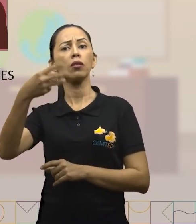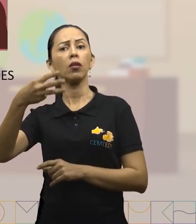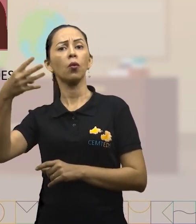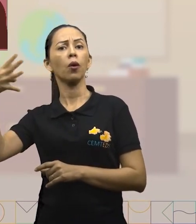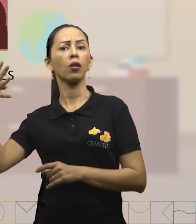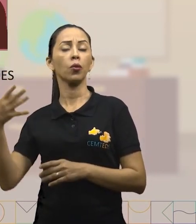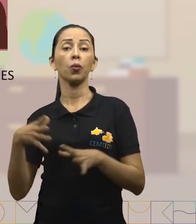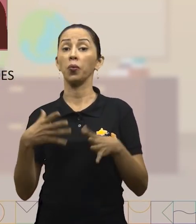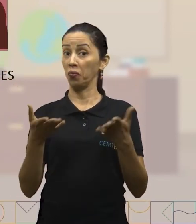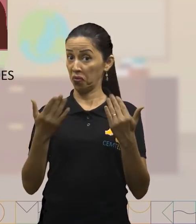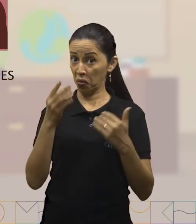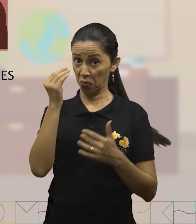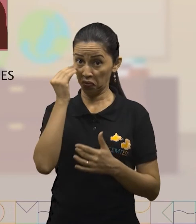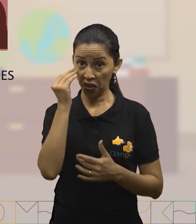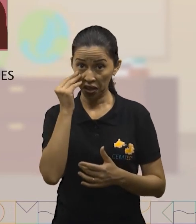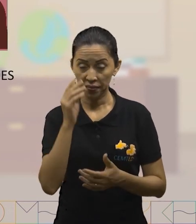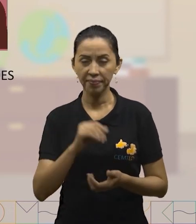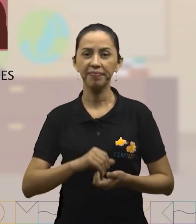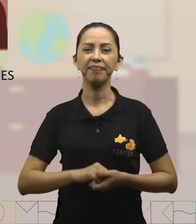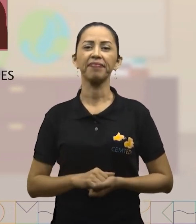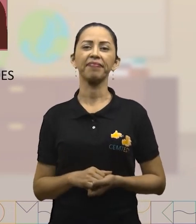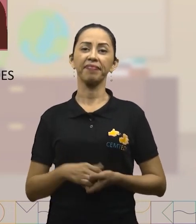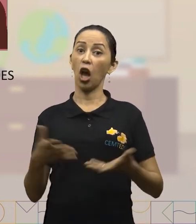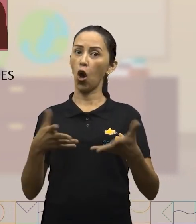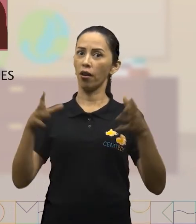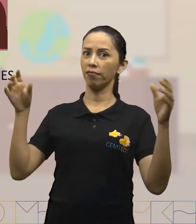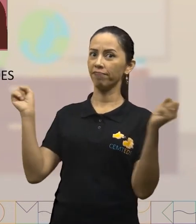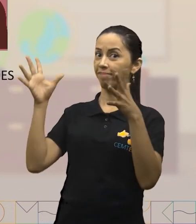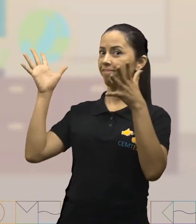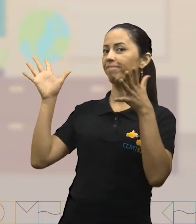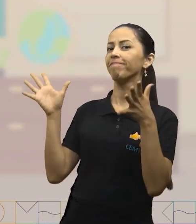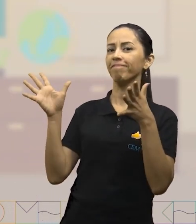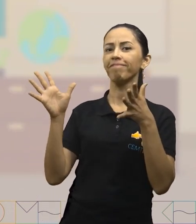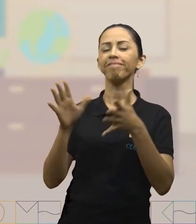energia. Vamos lá na mágica reorganizar?